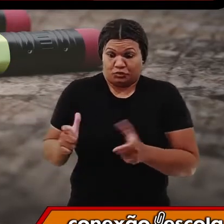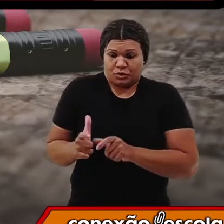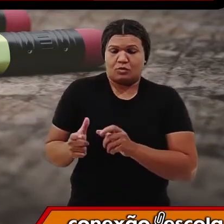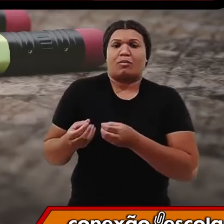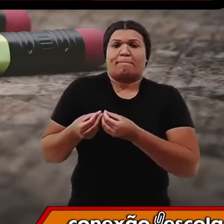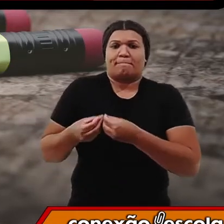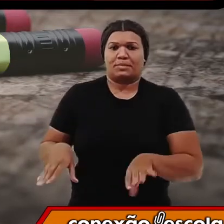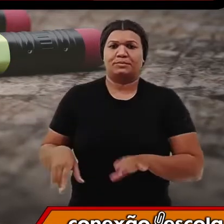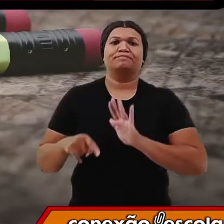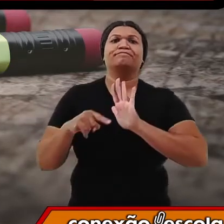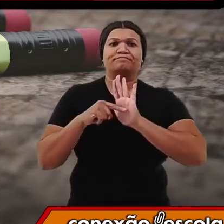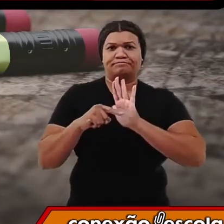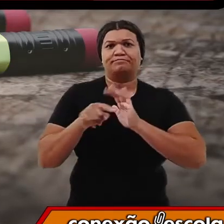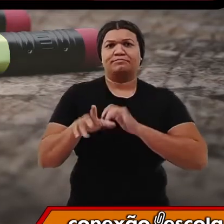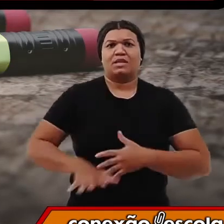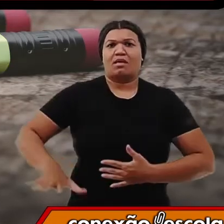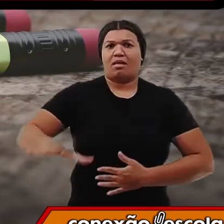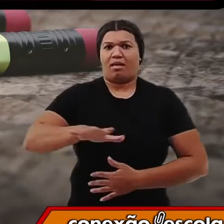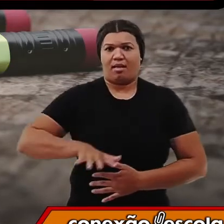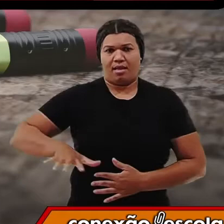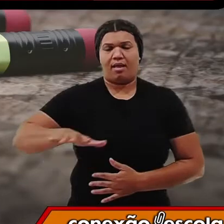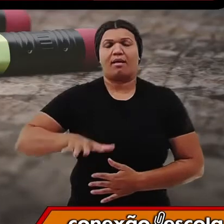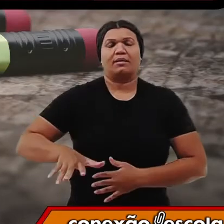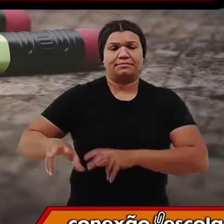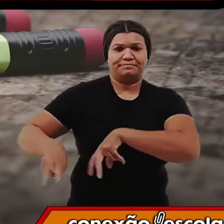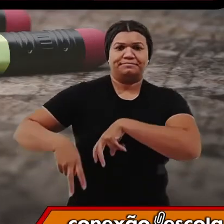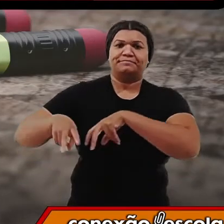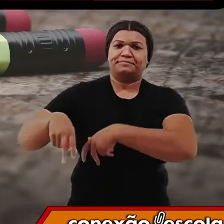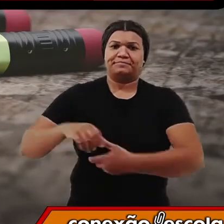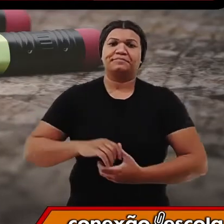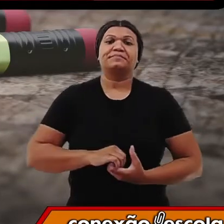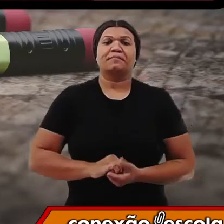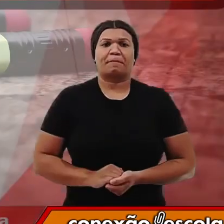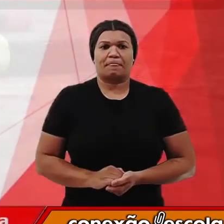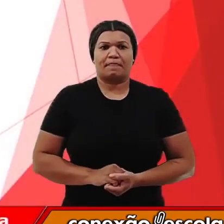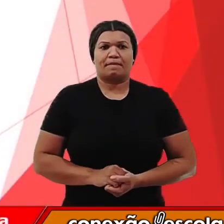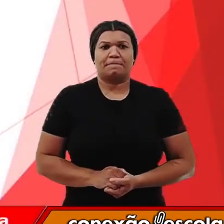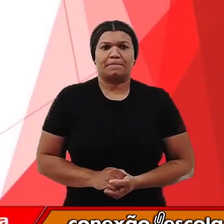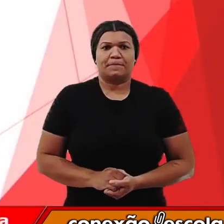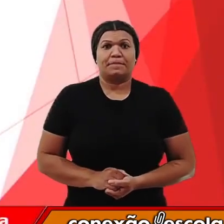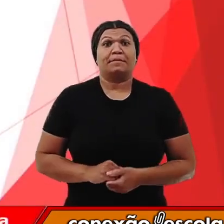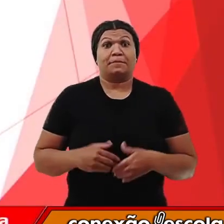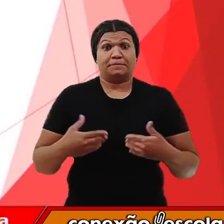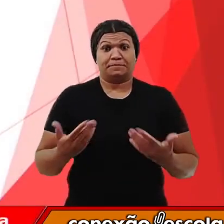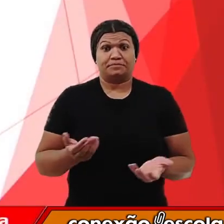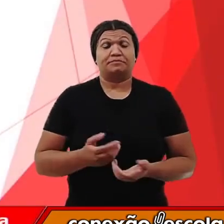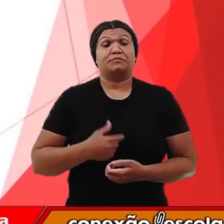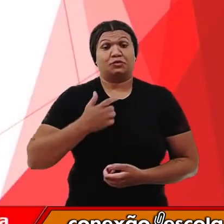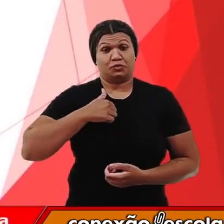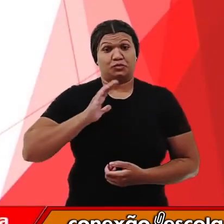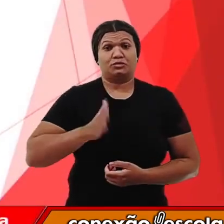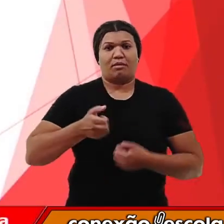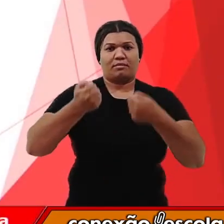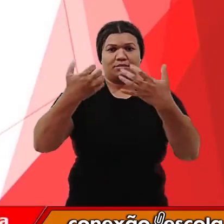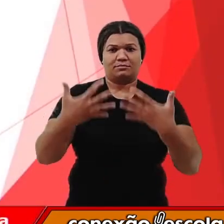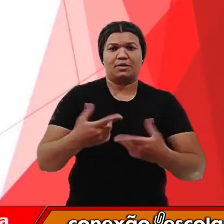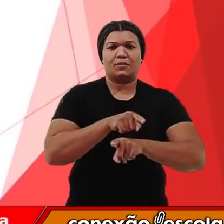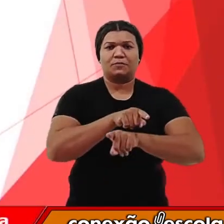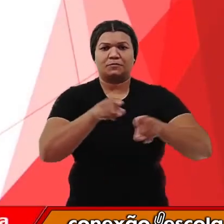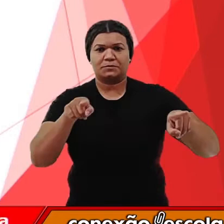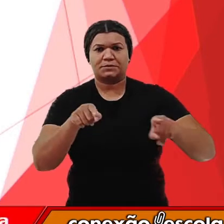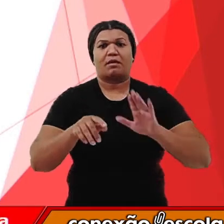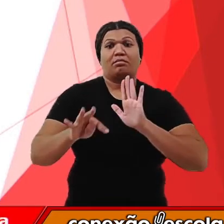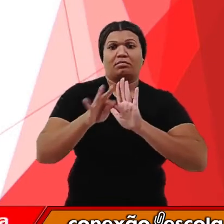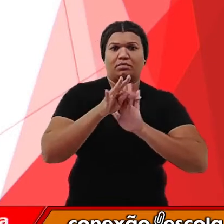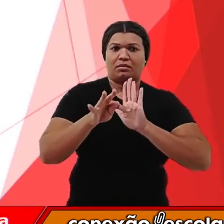impactos negativos no campo, na produção agrícola. Bom, como eu já falei para vocês, as